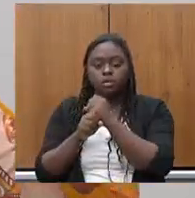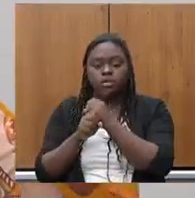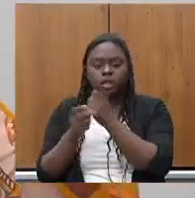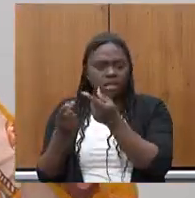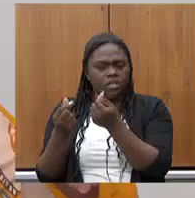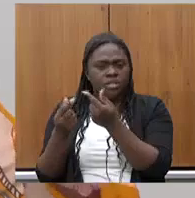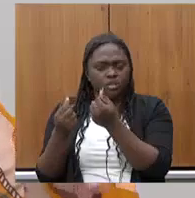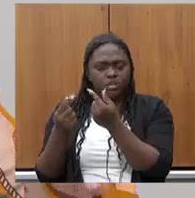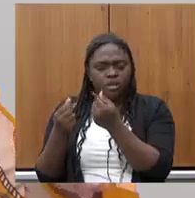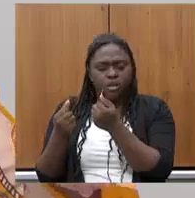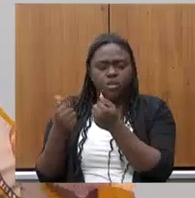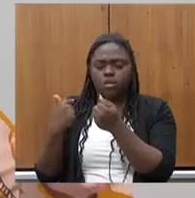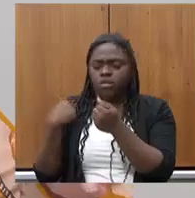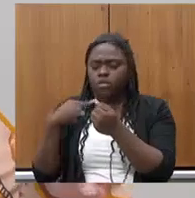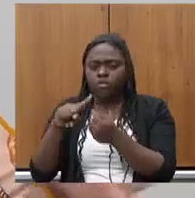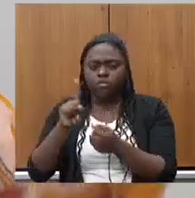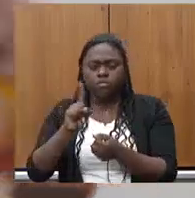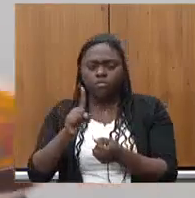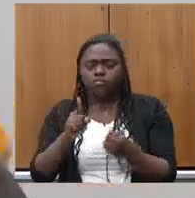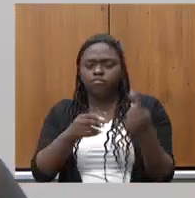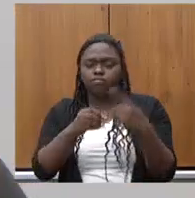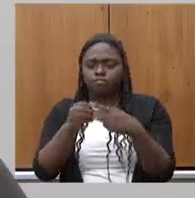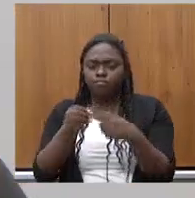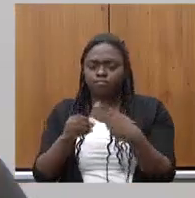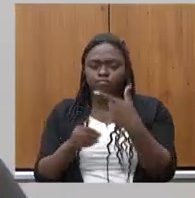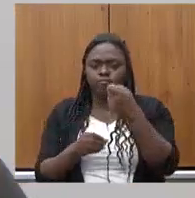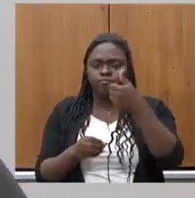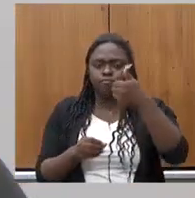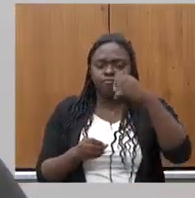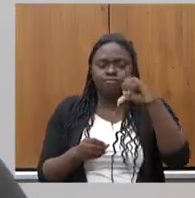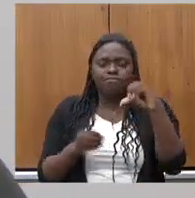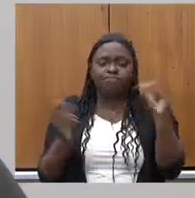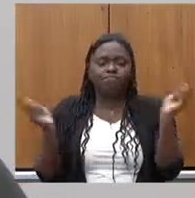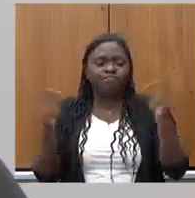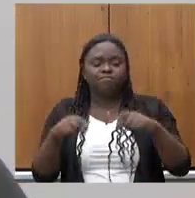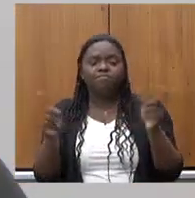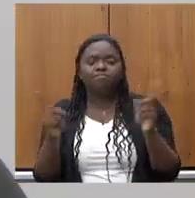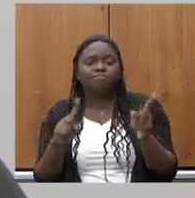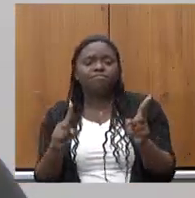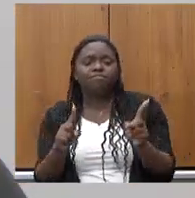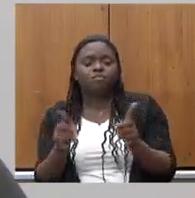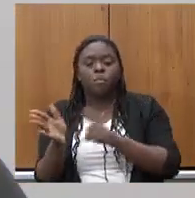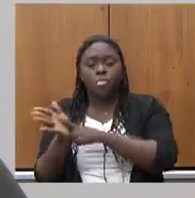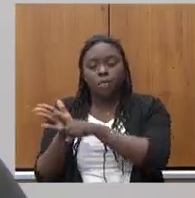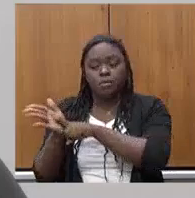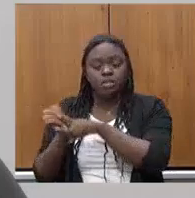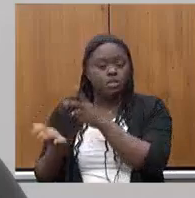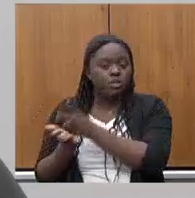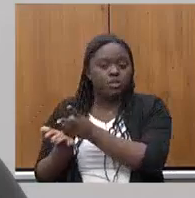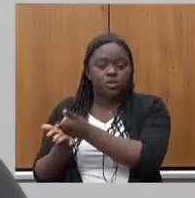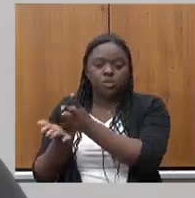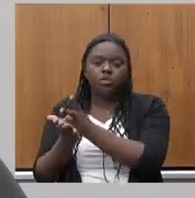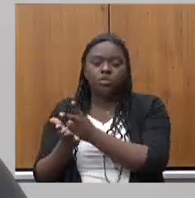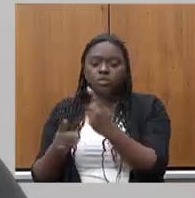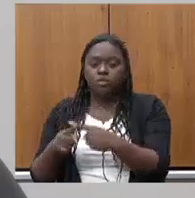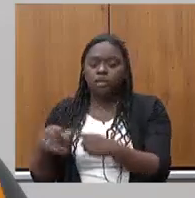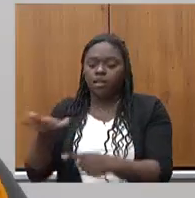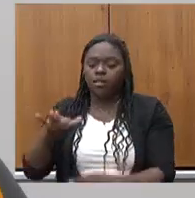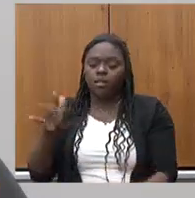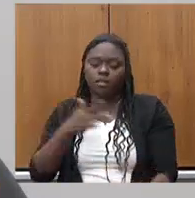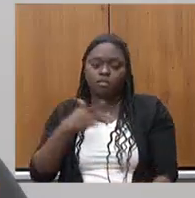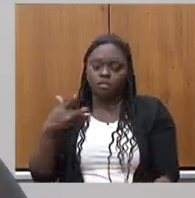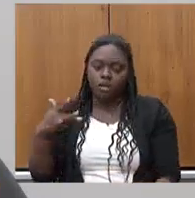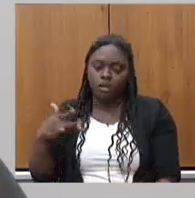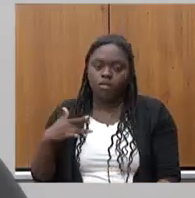dinheiro que não foi para o município em 2019 não há reparação possível a pesquisa é a mesma coisa porque a pesquisa é vinculada à saúde a